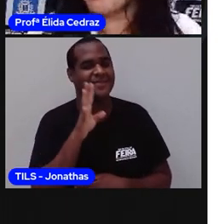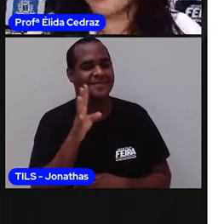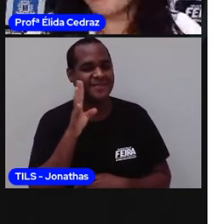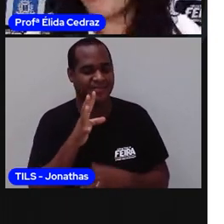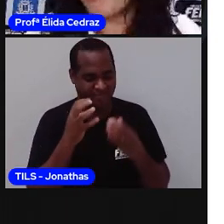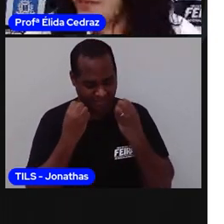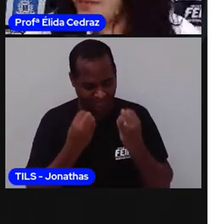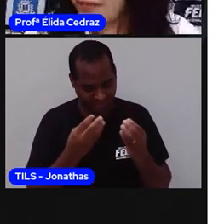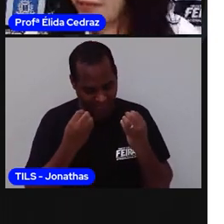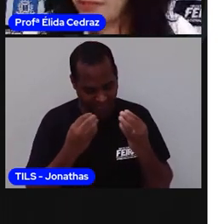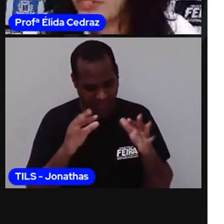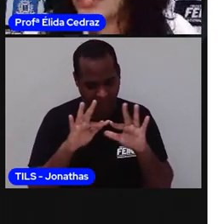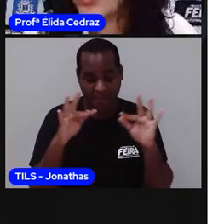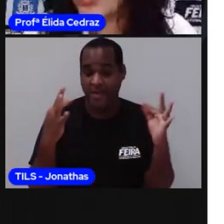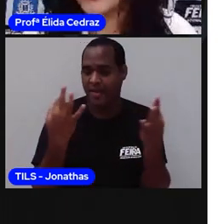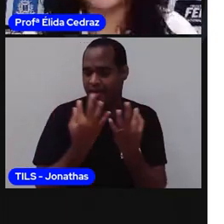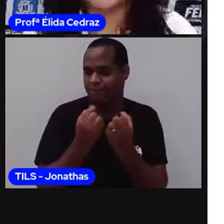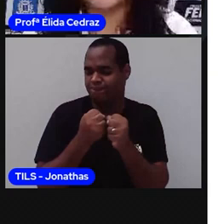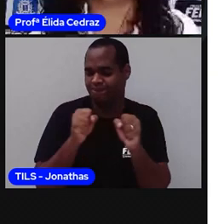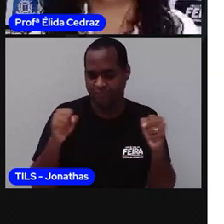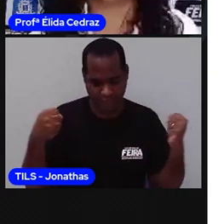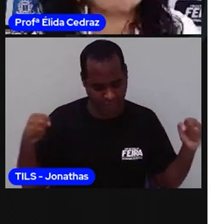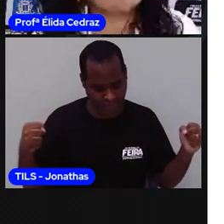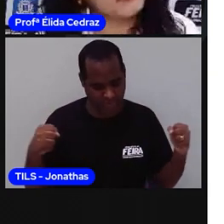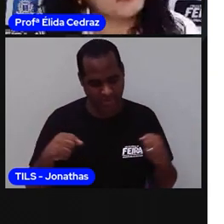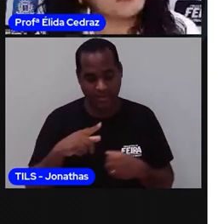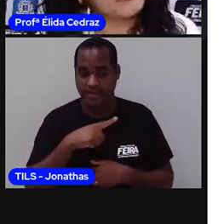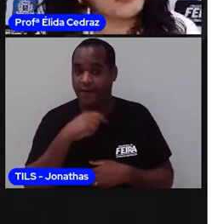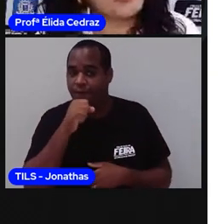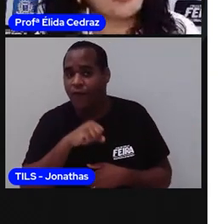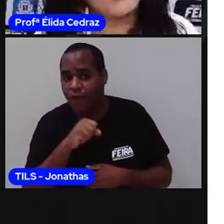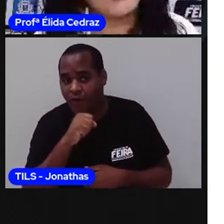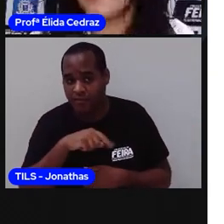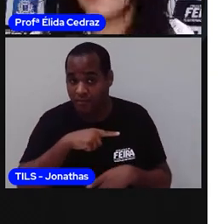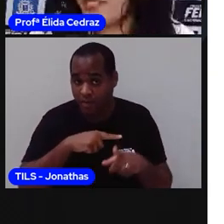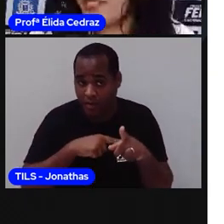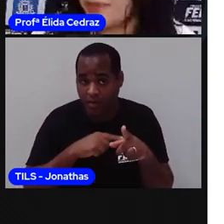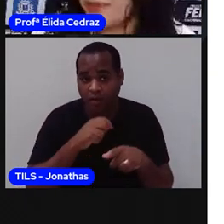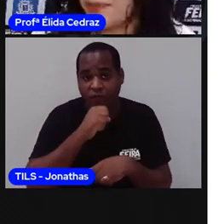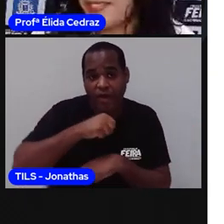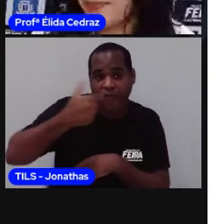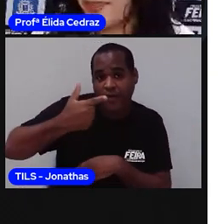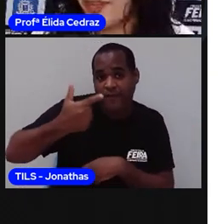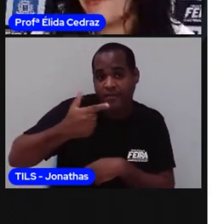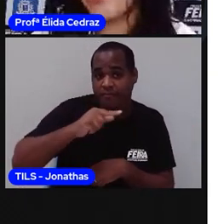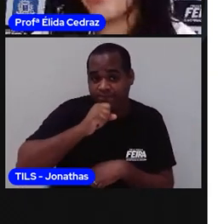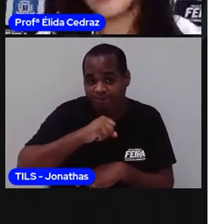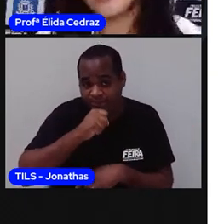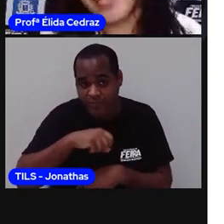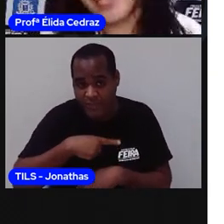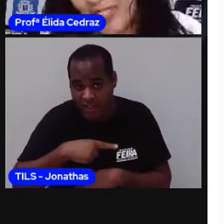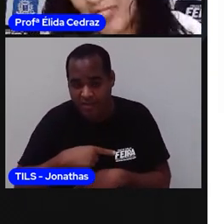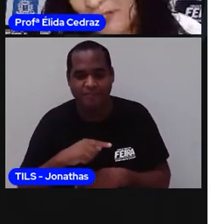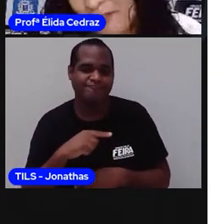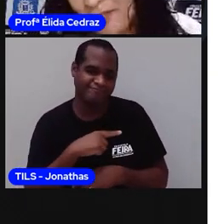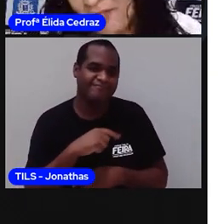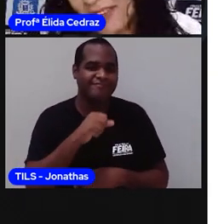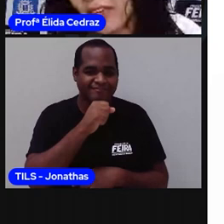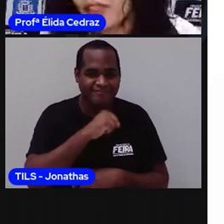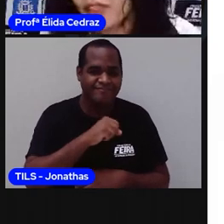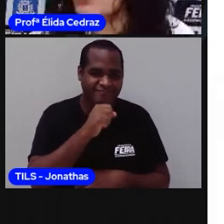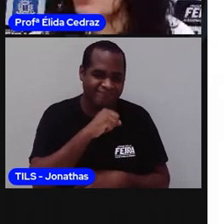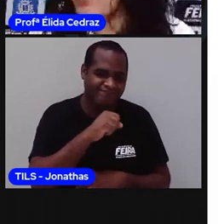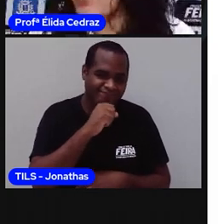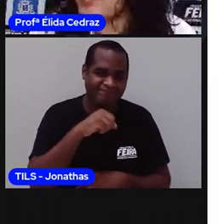uma família bem grande. Você tem vovô e vovó? Tem bisavô e bisavó? Eu tive o